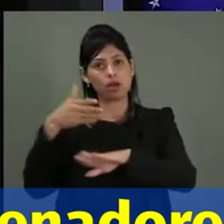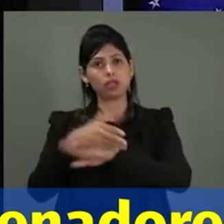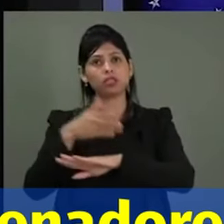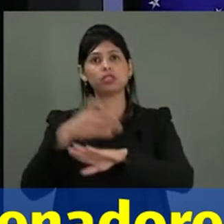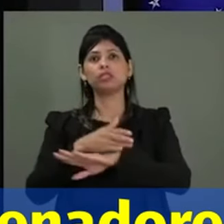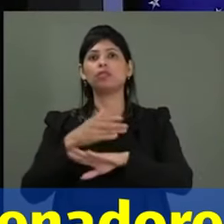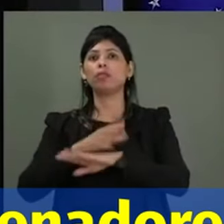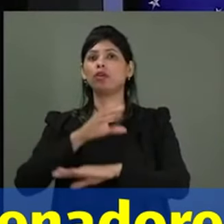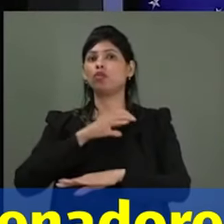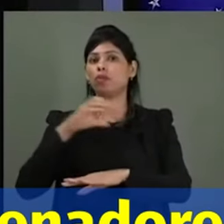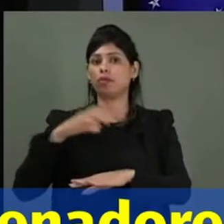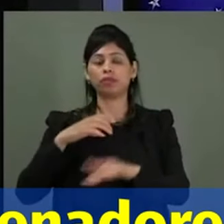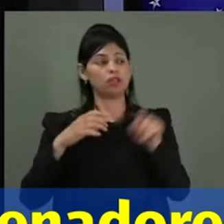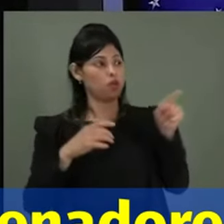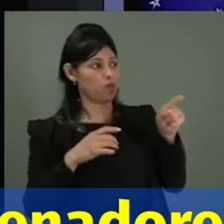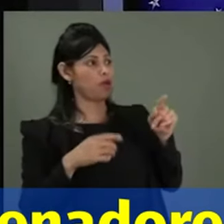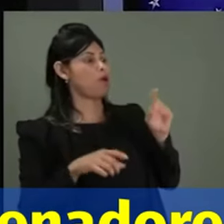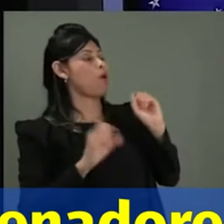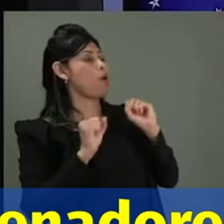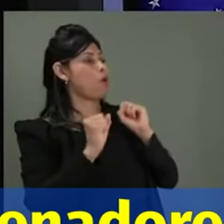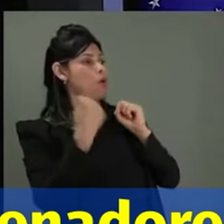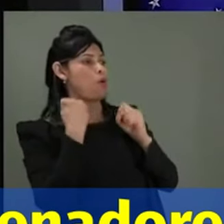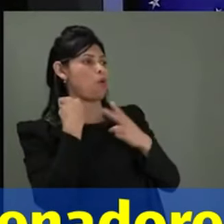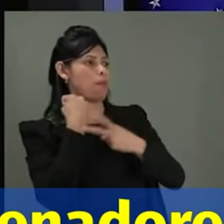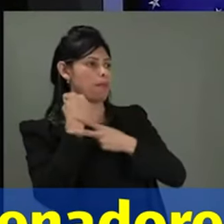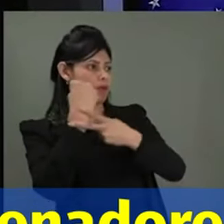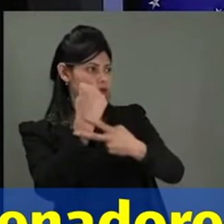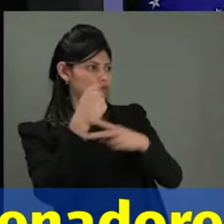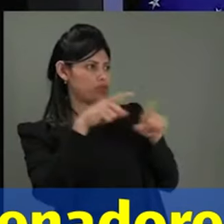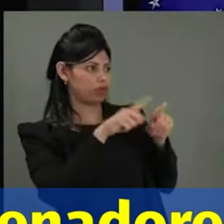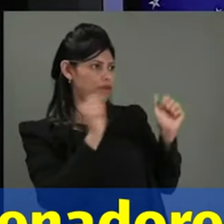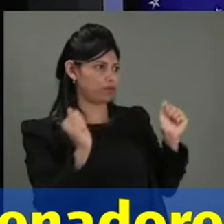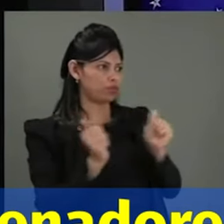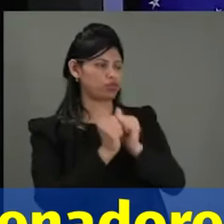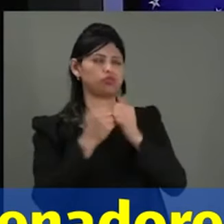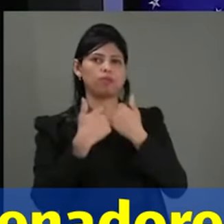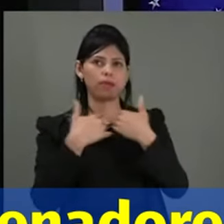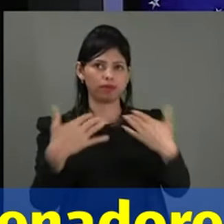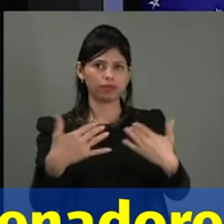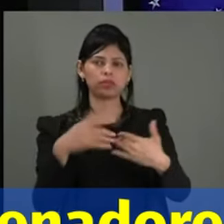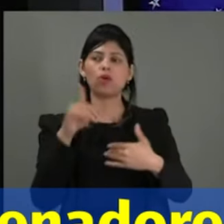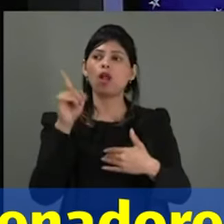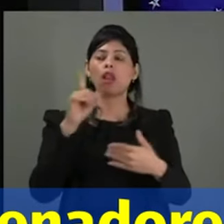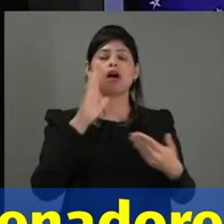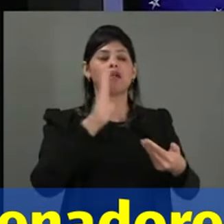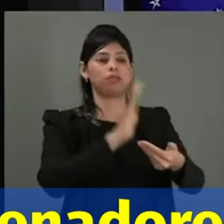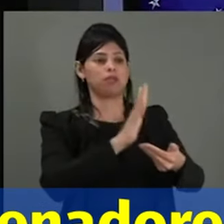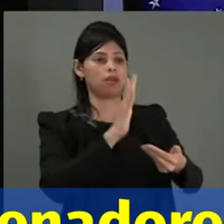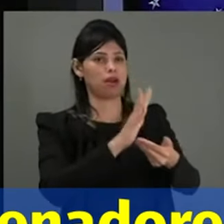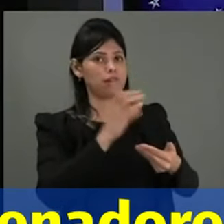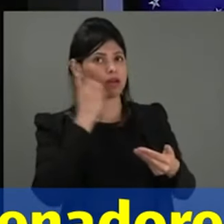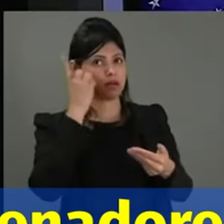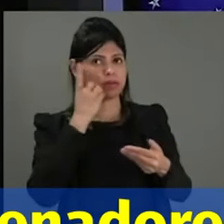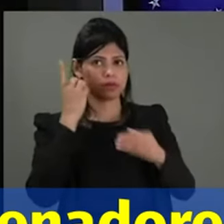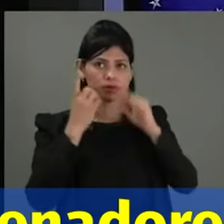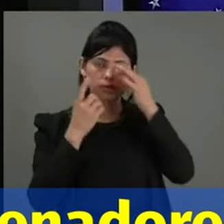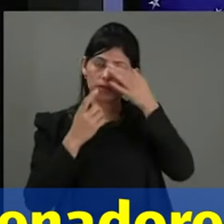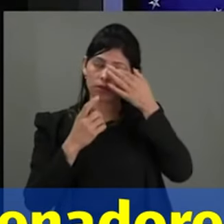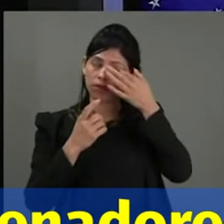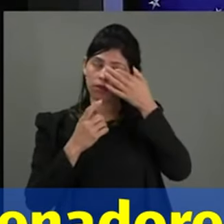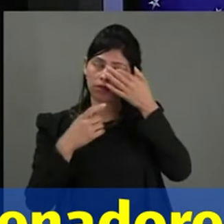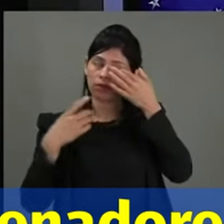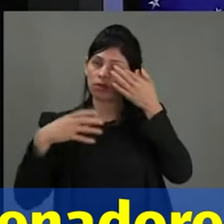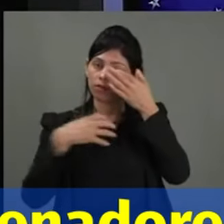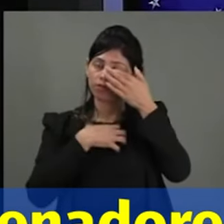Malta estava junto, lá na Câmara dos Deputados, que partiu, que arrasou o meu coração.